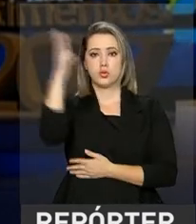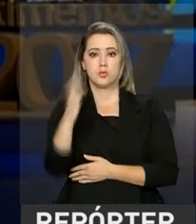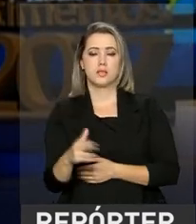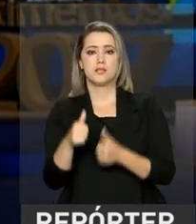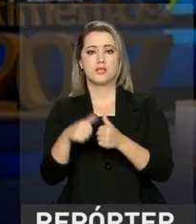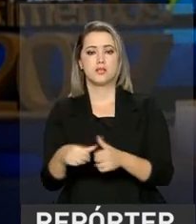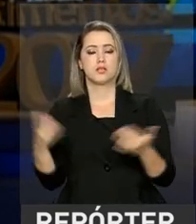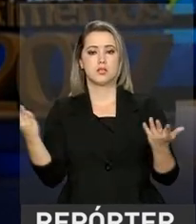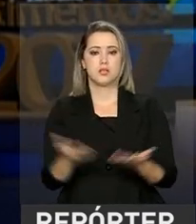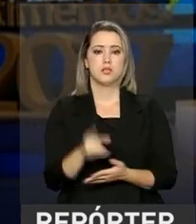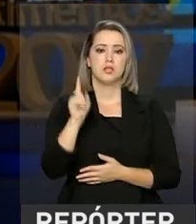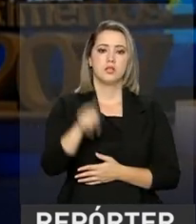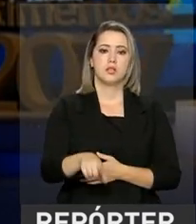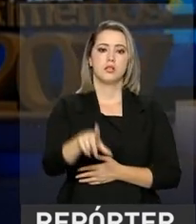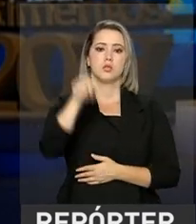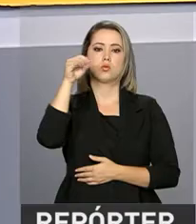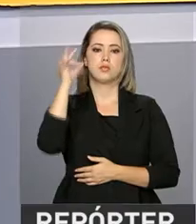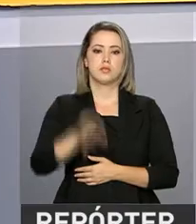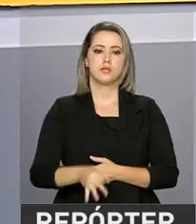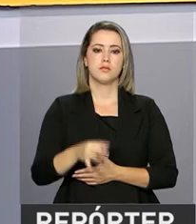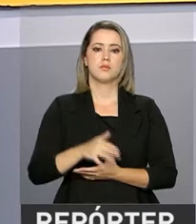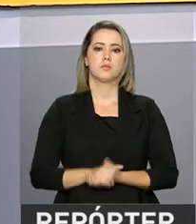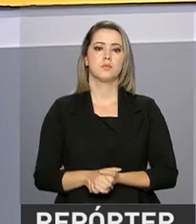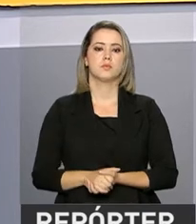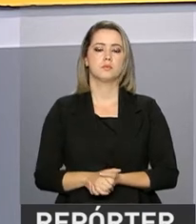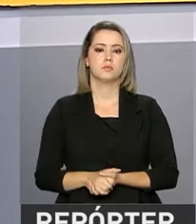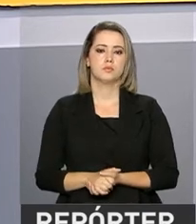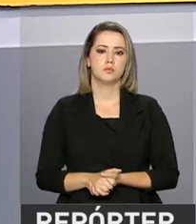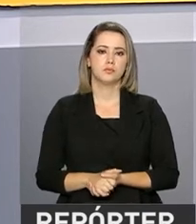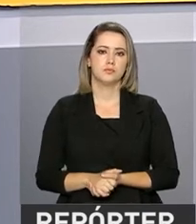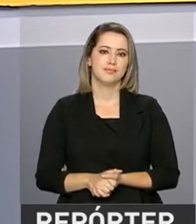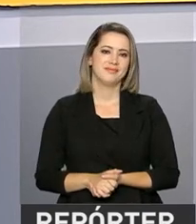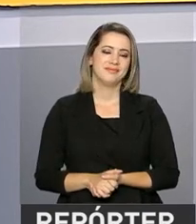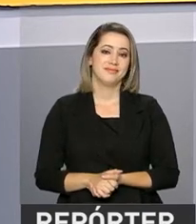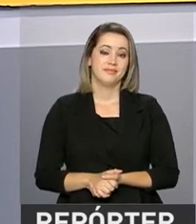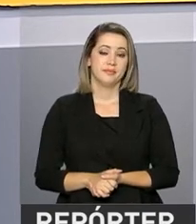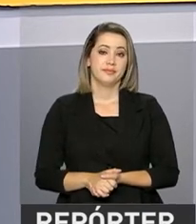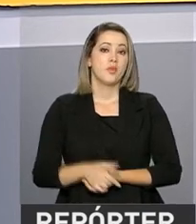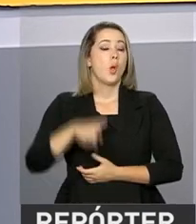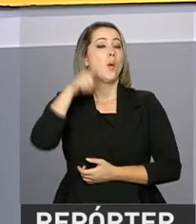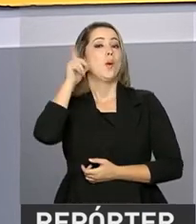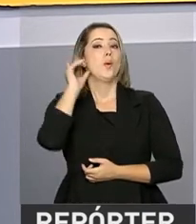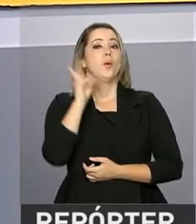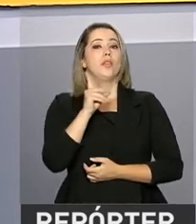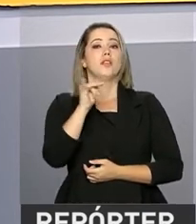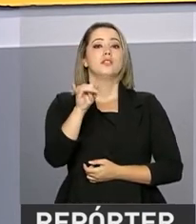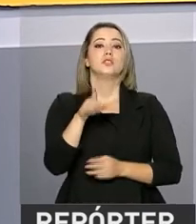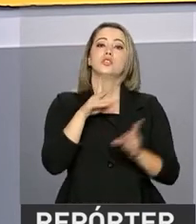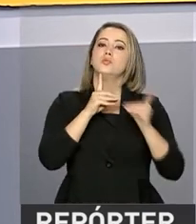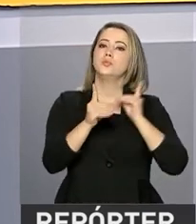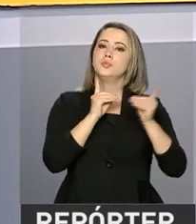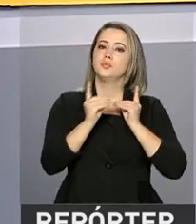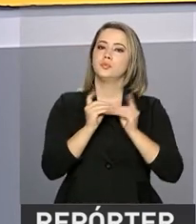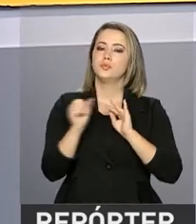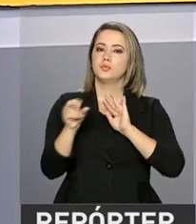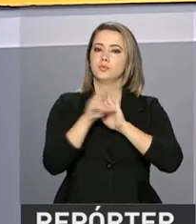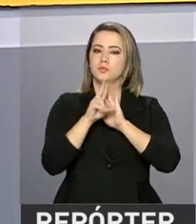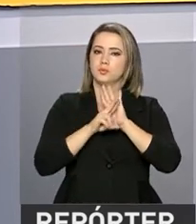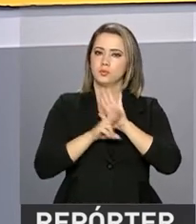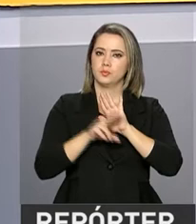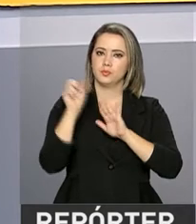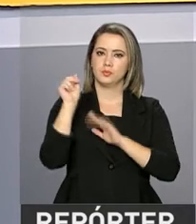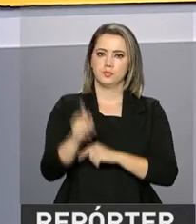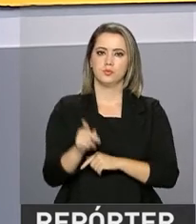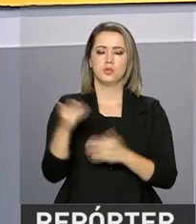é a decisão correta. E ontem foi dia de mais um debate sobre a reforma da Previdência, desta